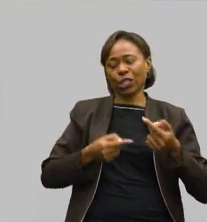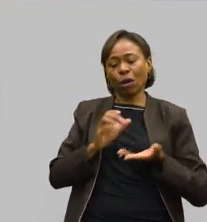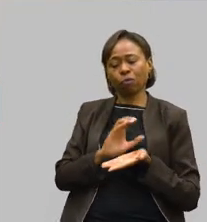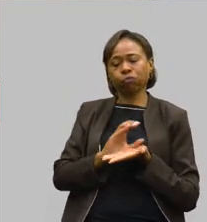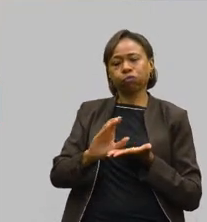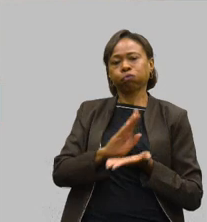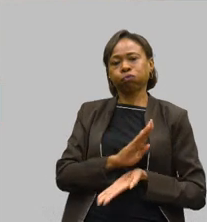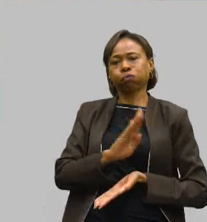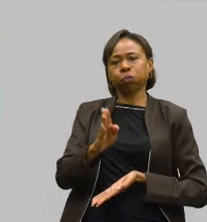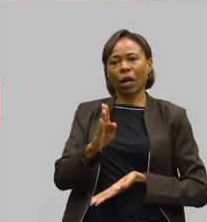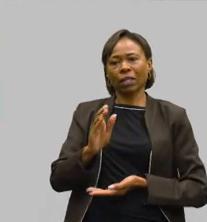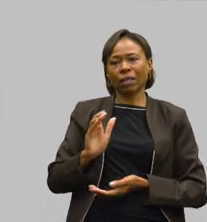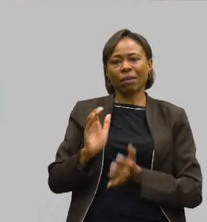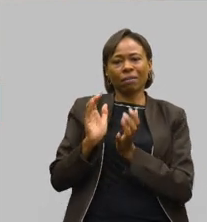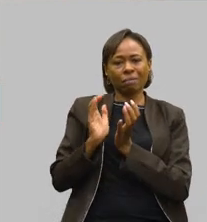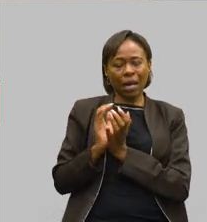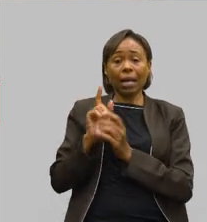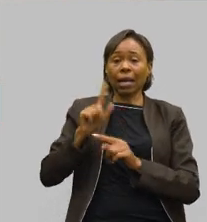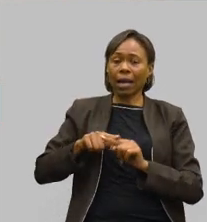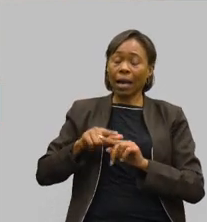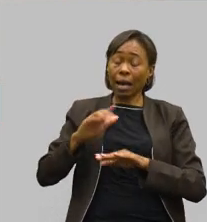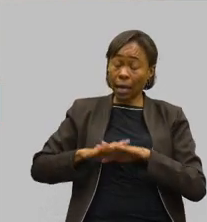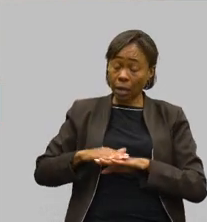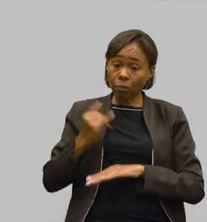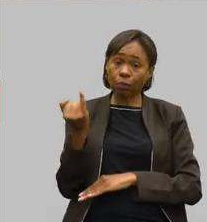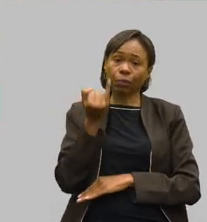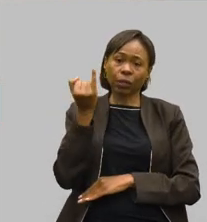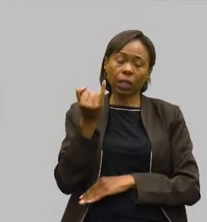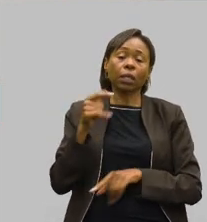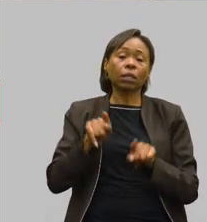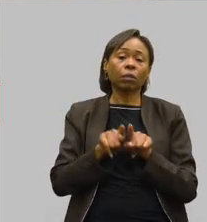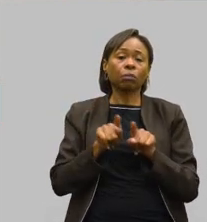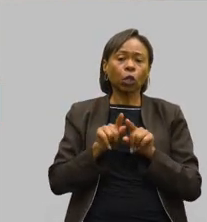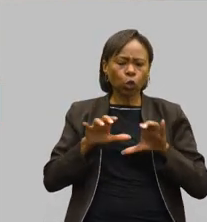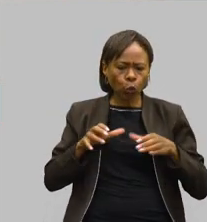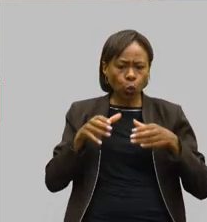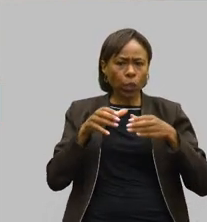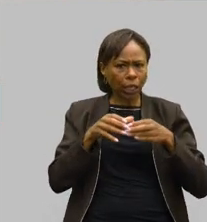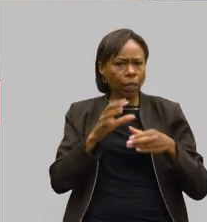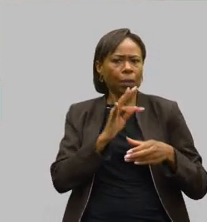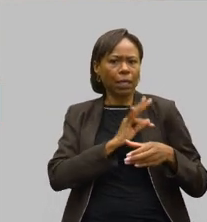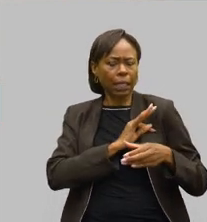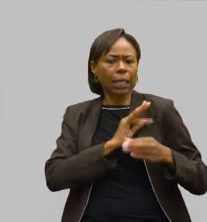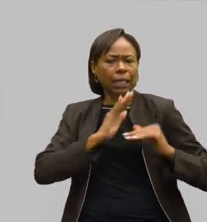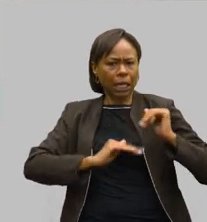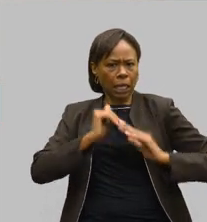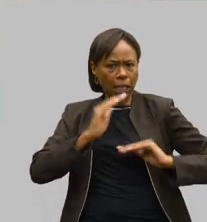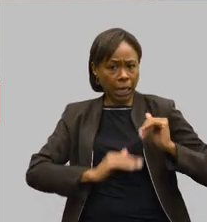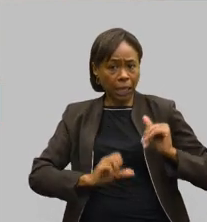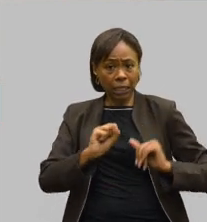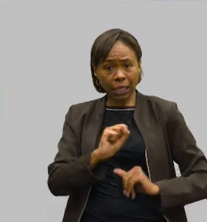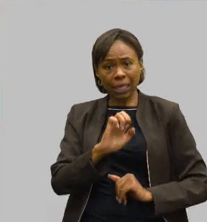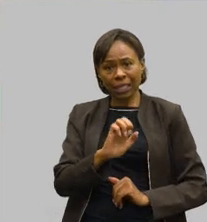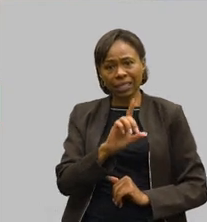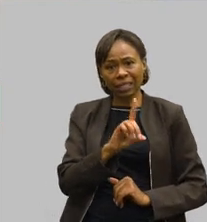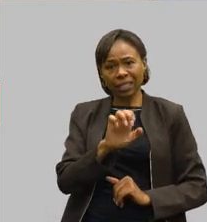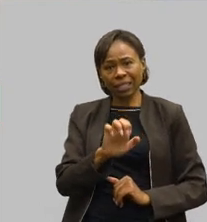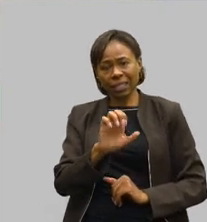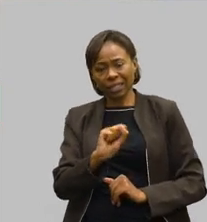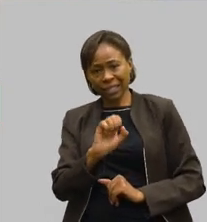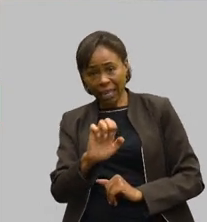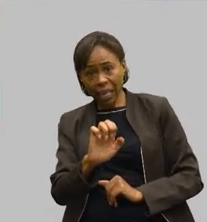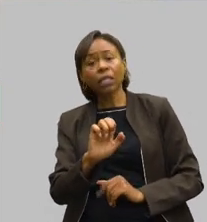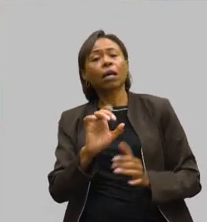também extremamente relevante, e dizer também que toda a equipe técnica e qualificada da CEDES também está empenhada em liberar